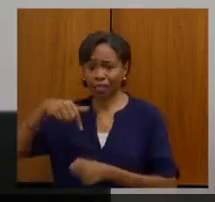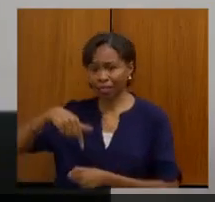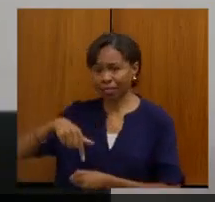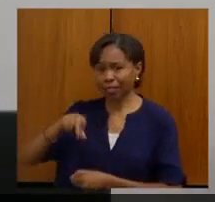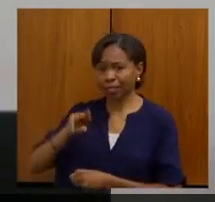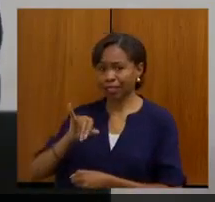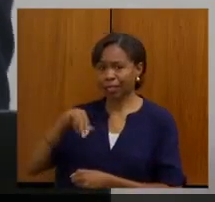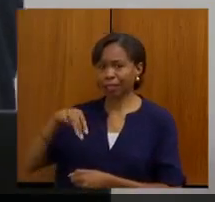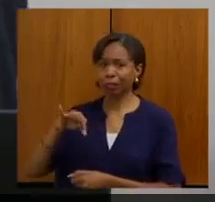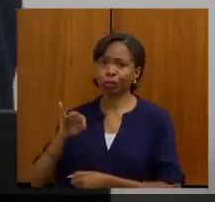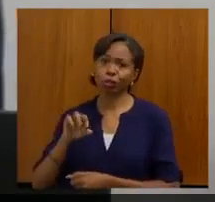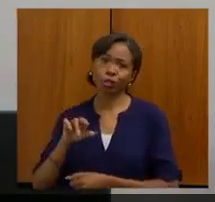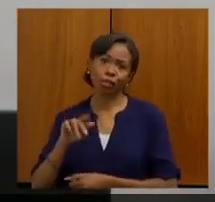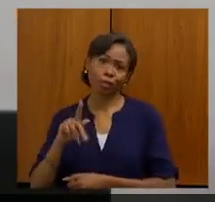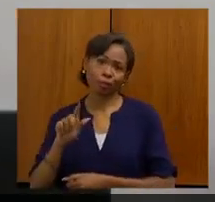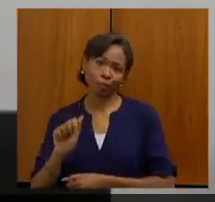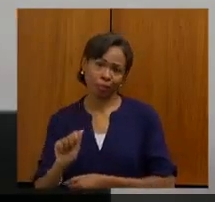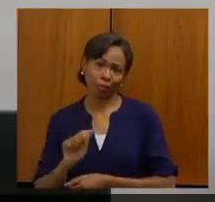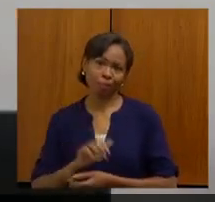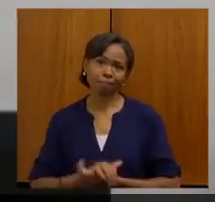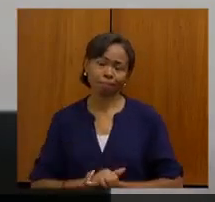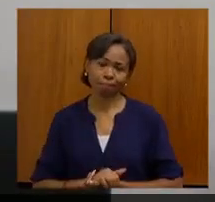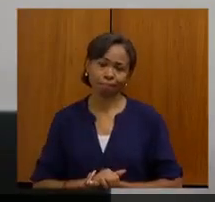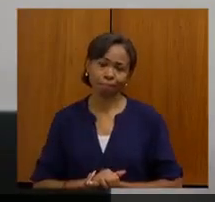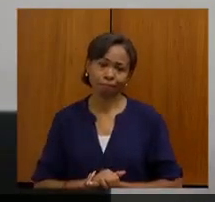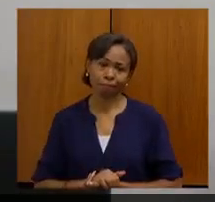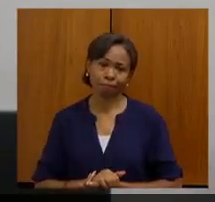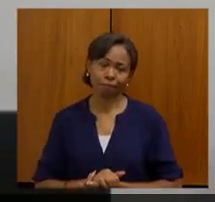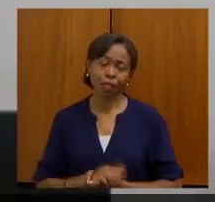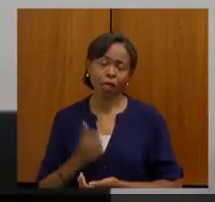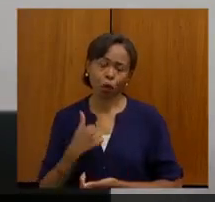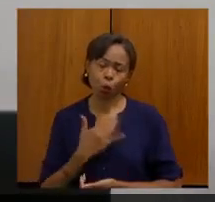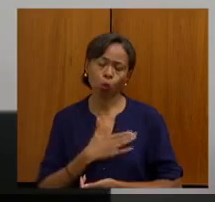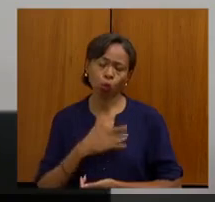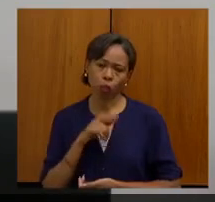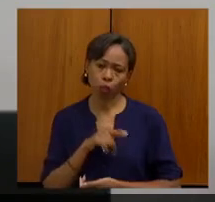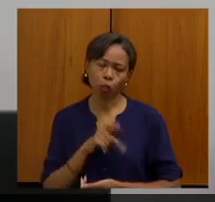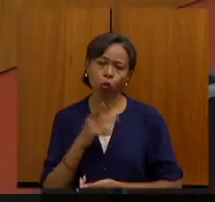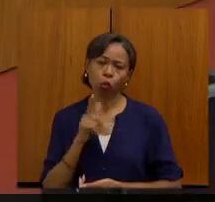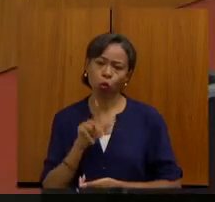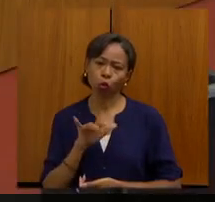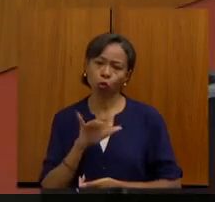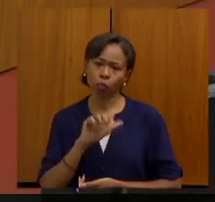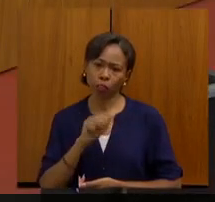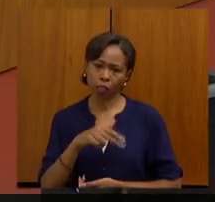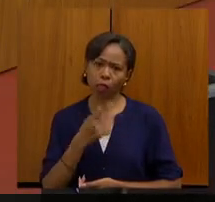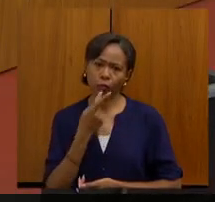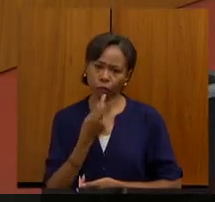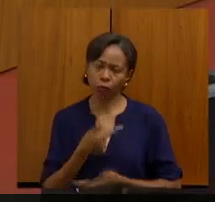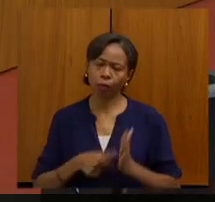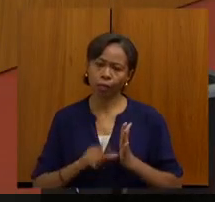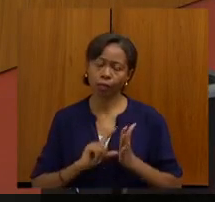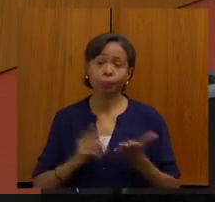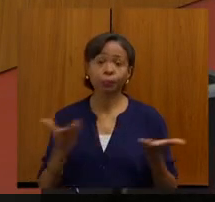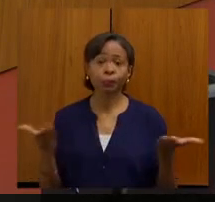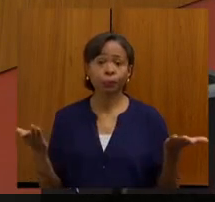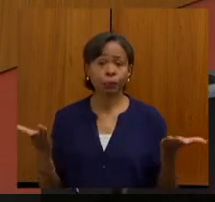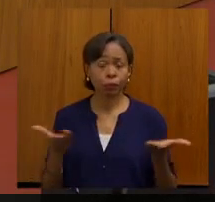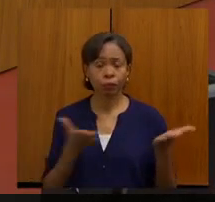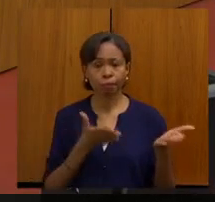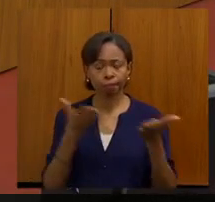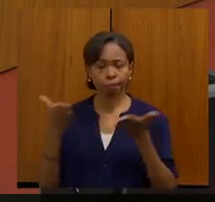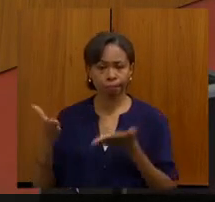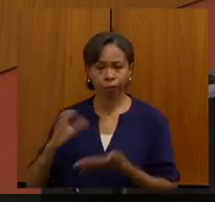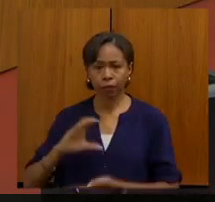indicação. Então, gostei muito da fala aí do nosso colega Luciano, o promotor. Agora, gostaria de passar a palavra aqui para a